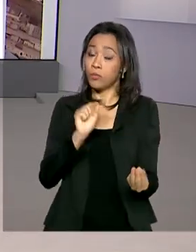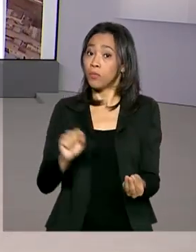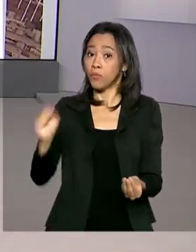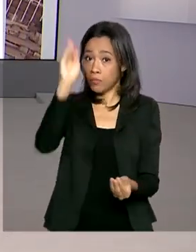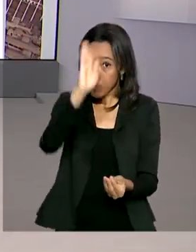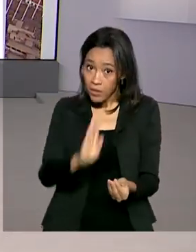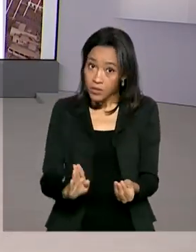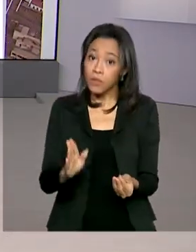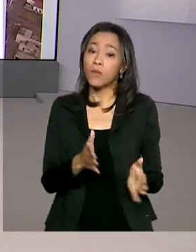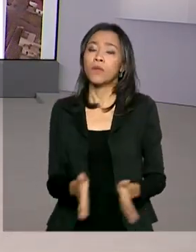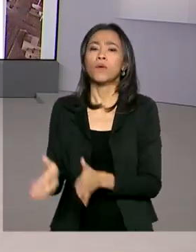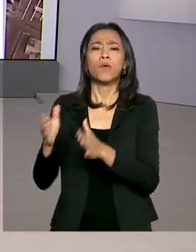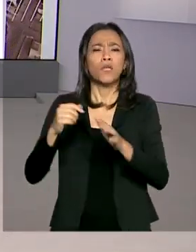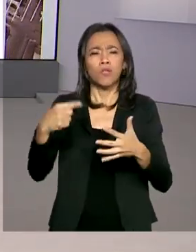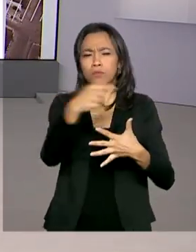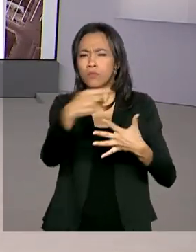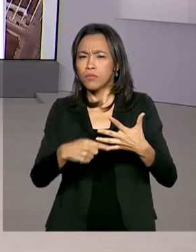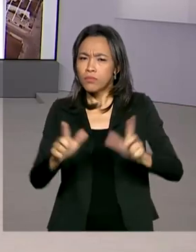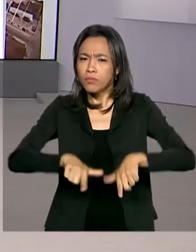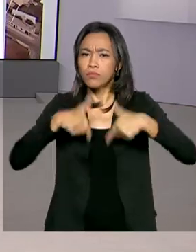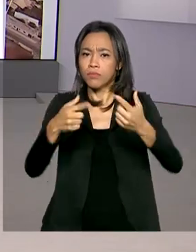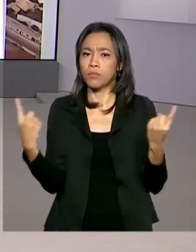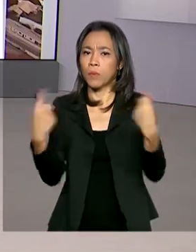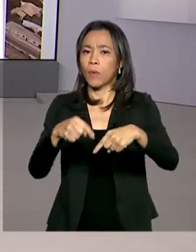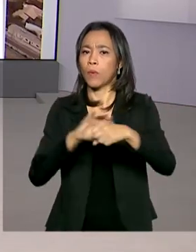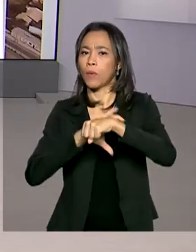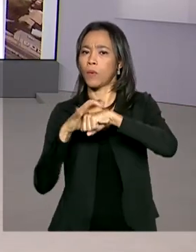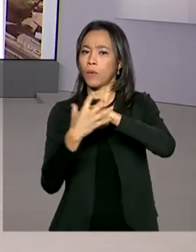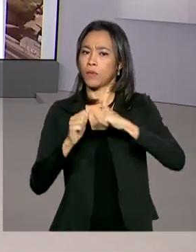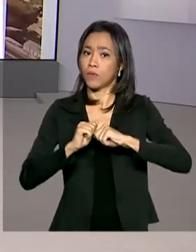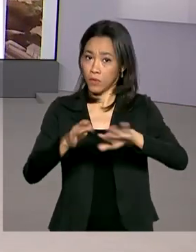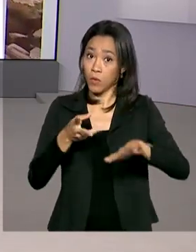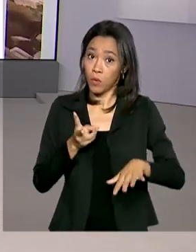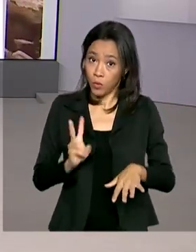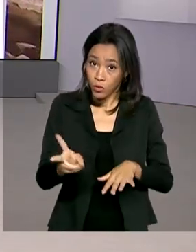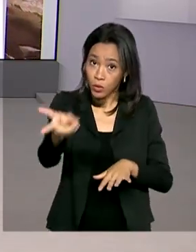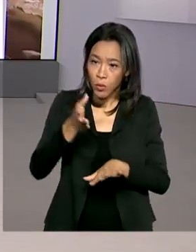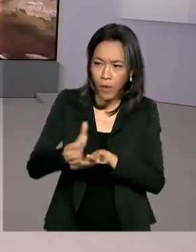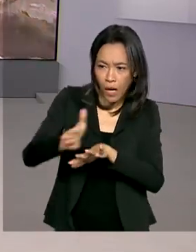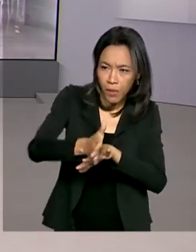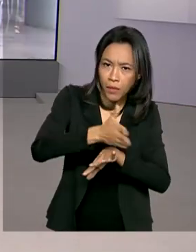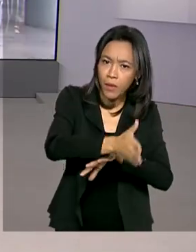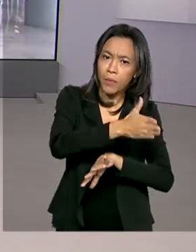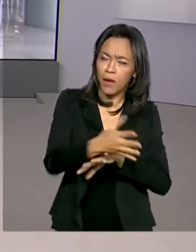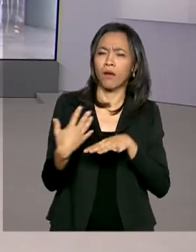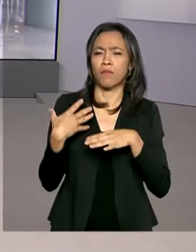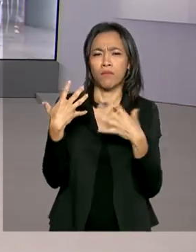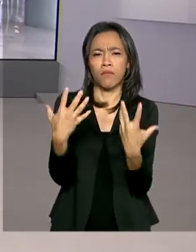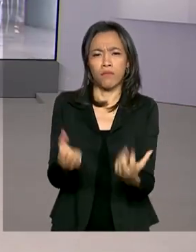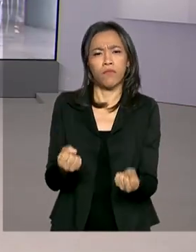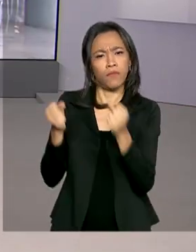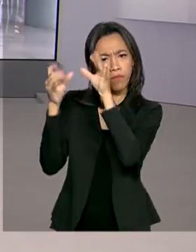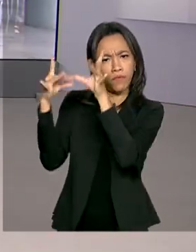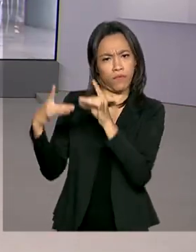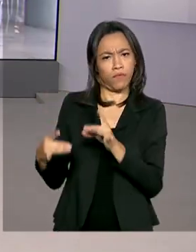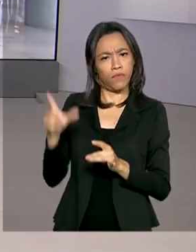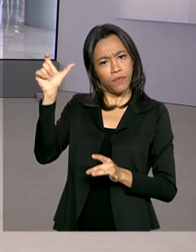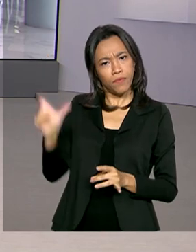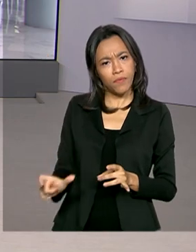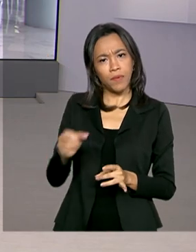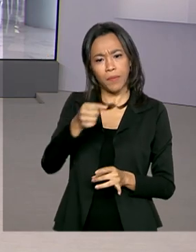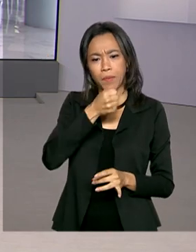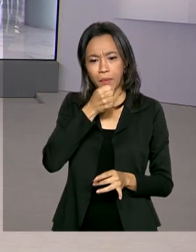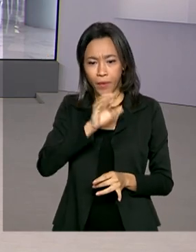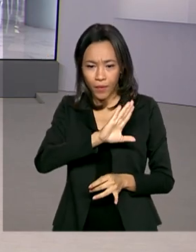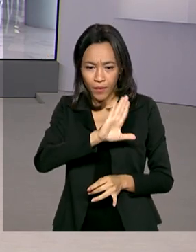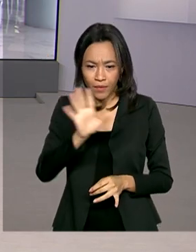ações para o enfrentamento da Covid-19 seguem em várias frentes. Vamos saber os detalhes então com a repórter Luciana Colares de Holanda. Oi Lu, bom